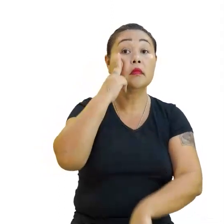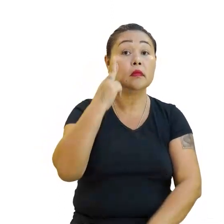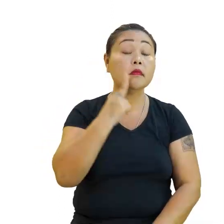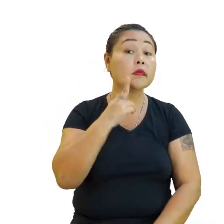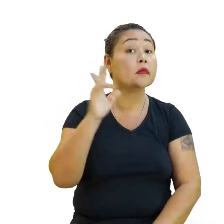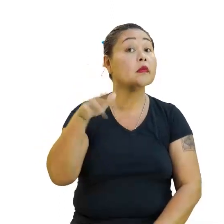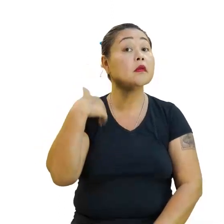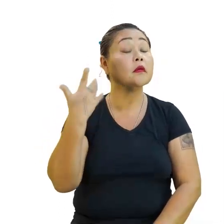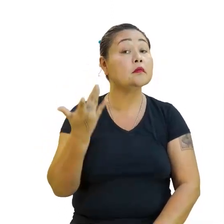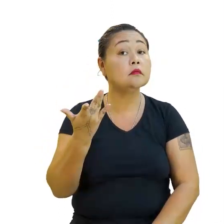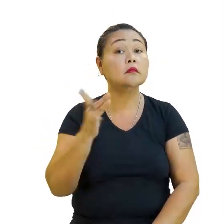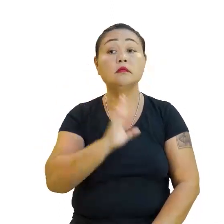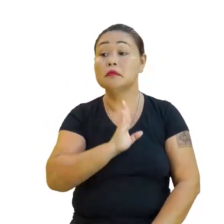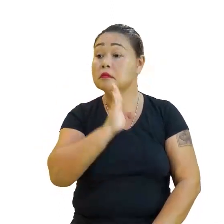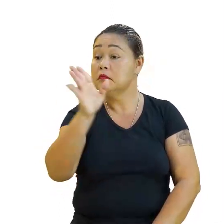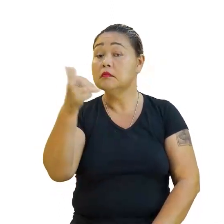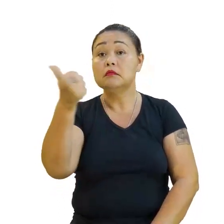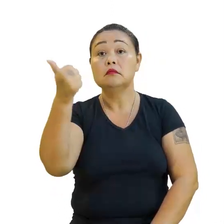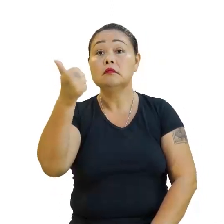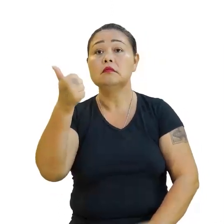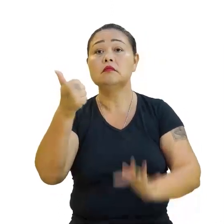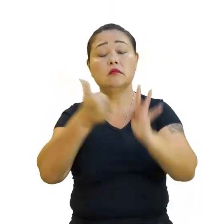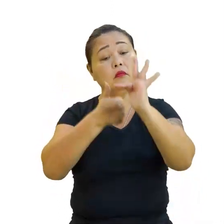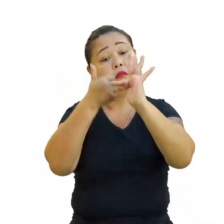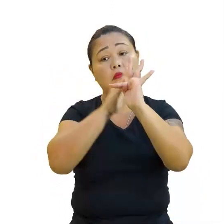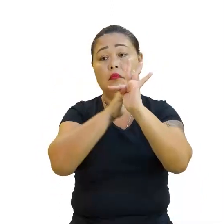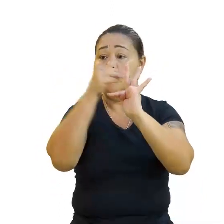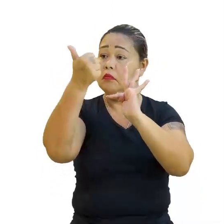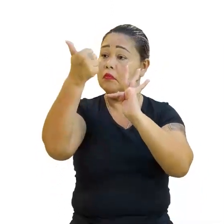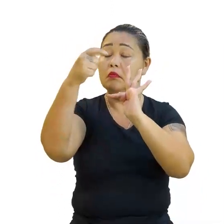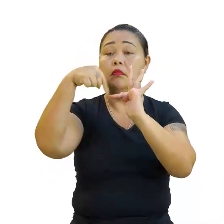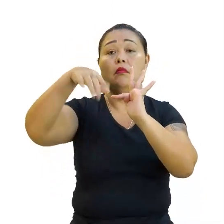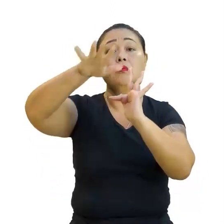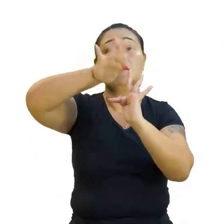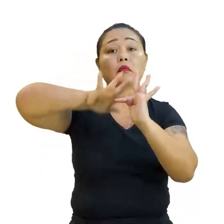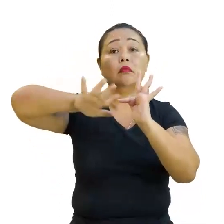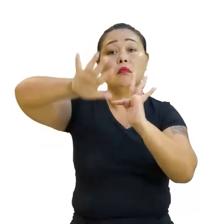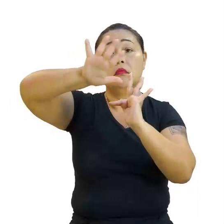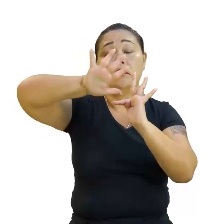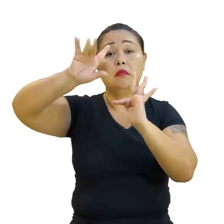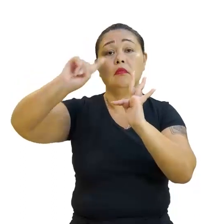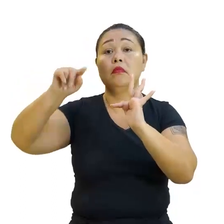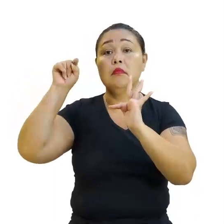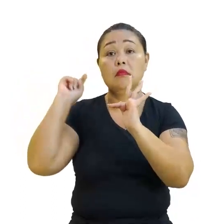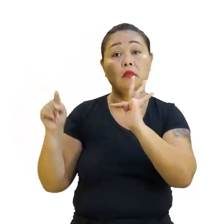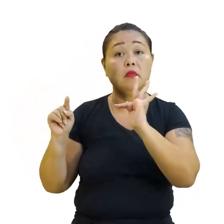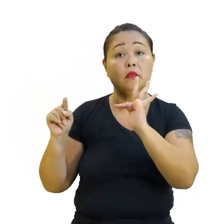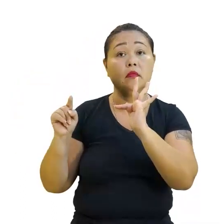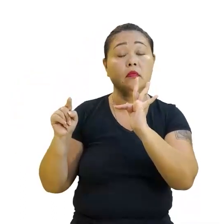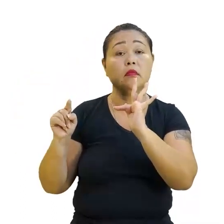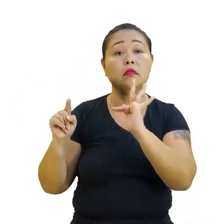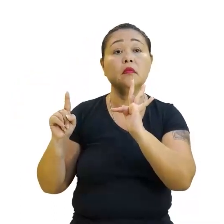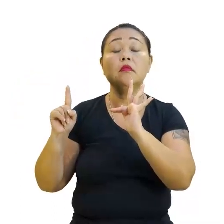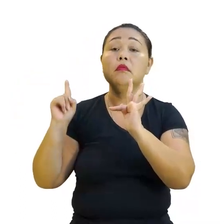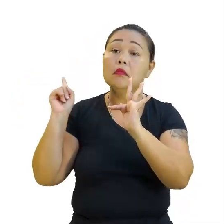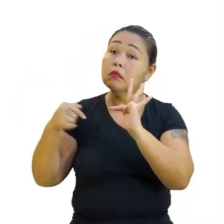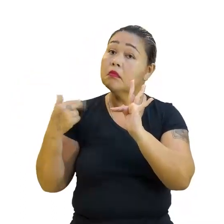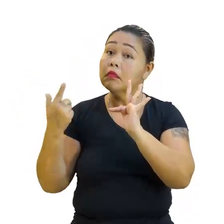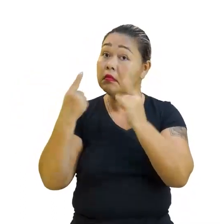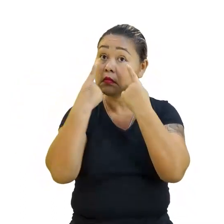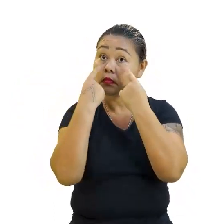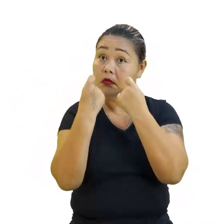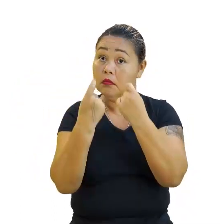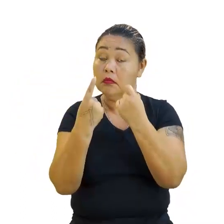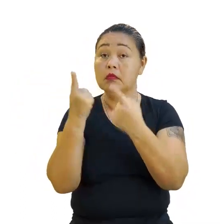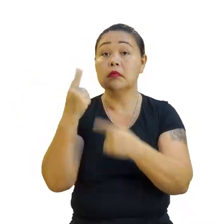que ele destacou somente o primeiro quadrante. Por quê? Essa situação que nós temos aqui, ó, é uma situação interessante, porque